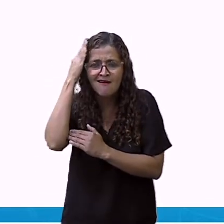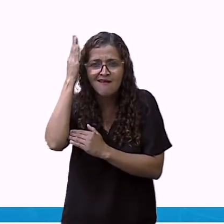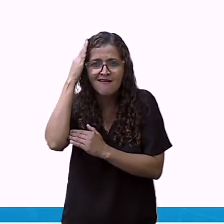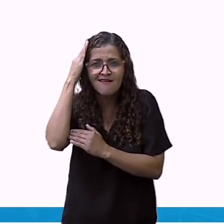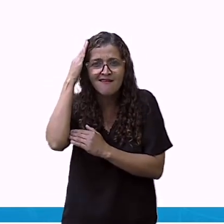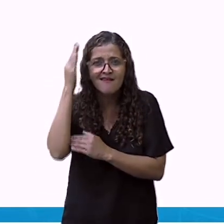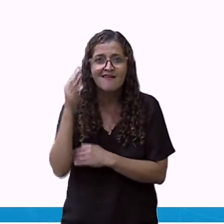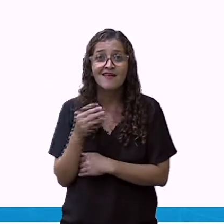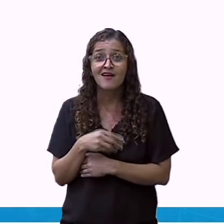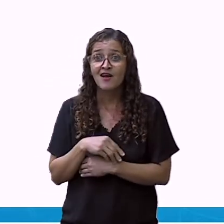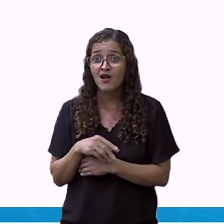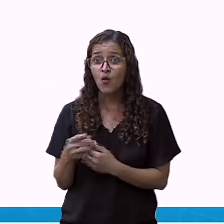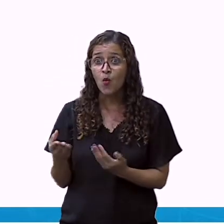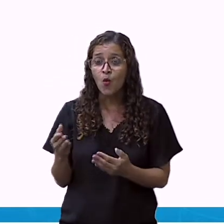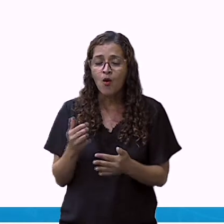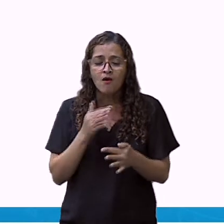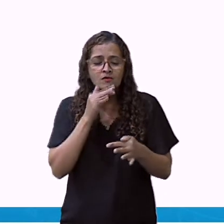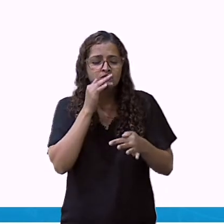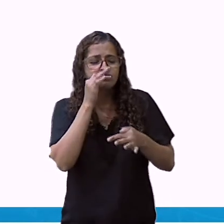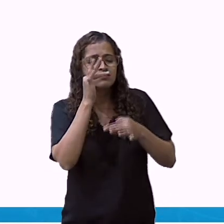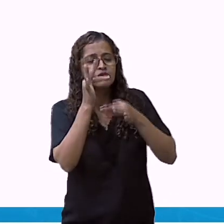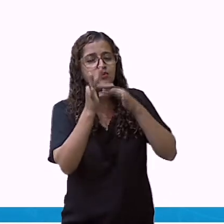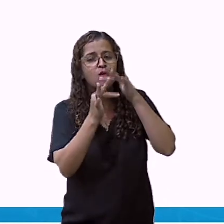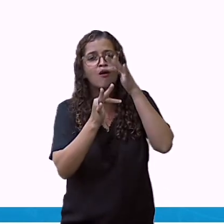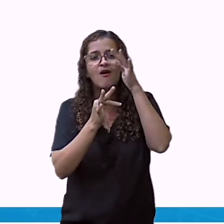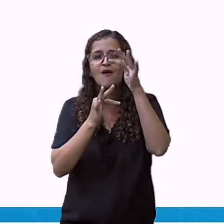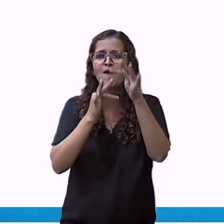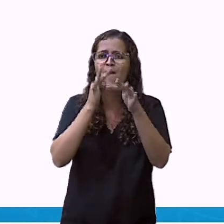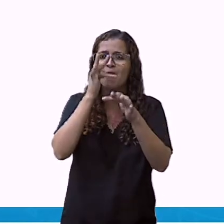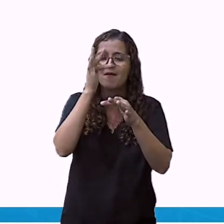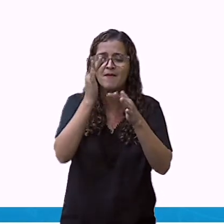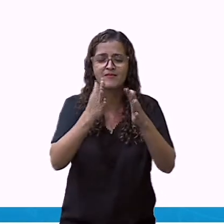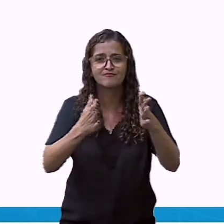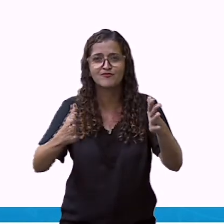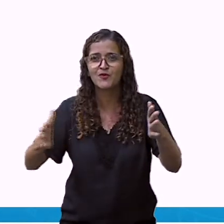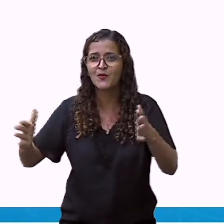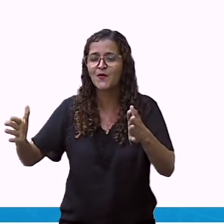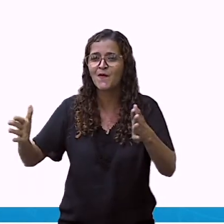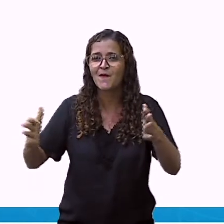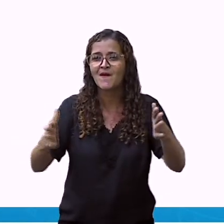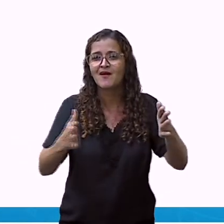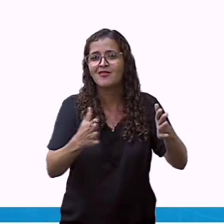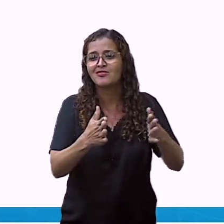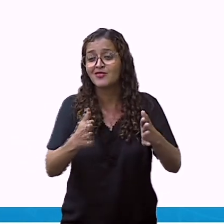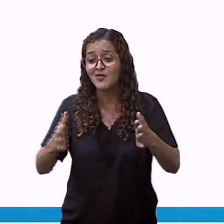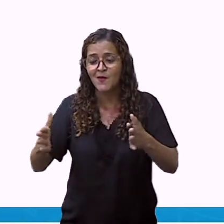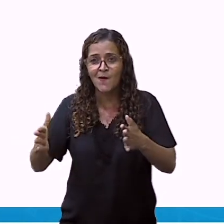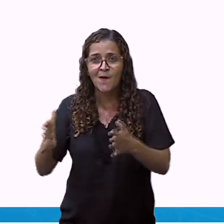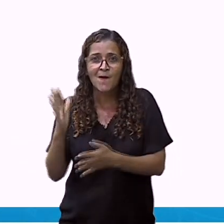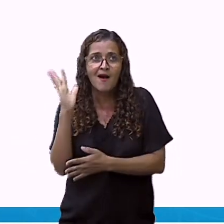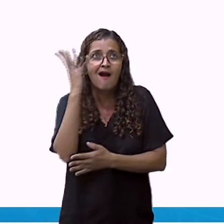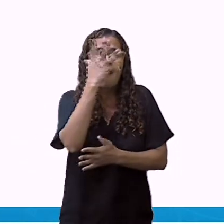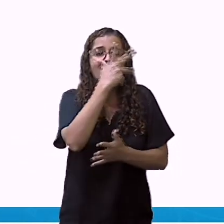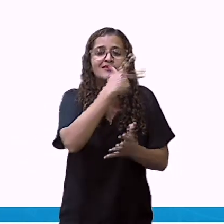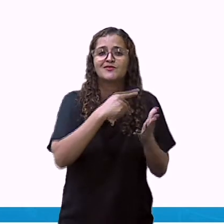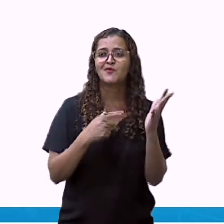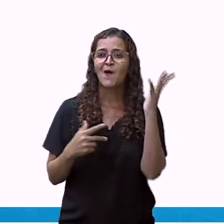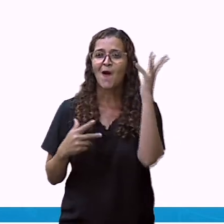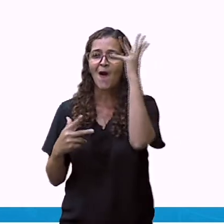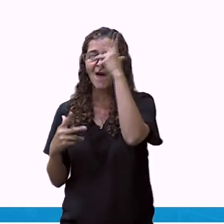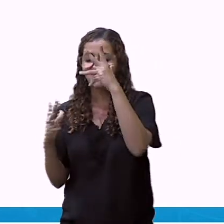primavera, está vendo? Já está começando as folhas a aparecerem.